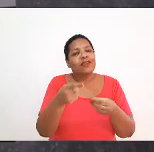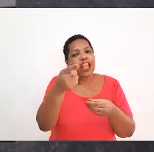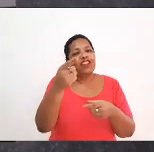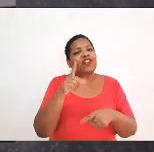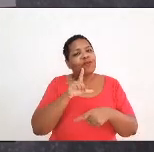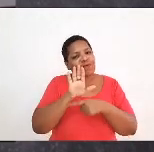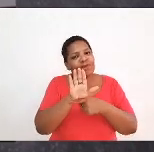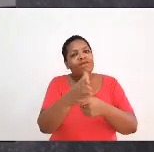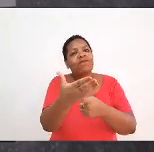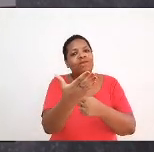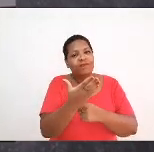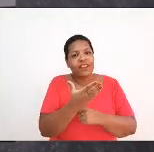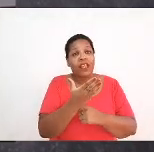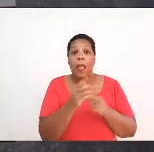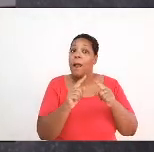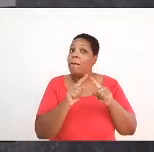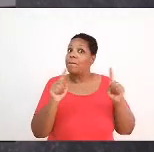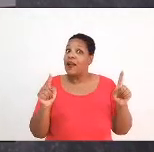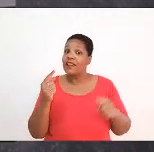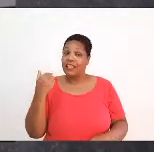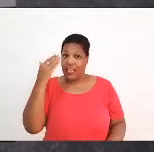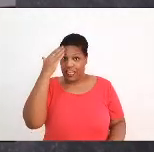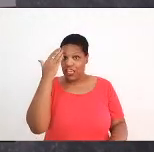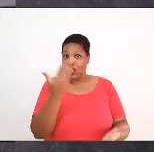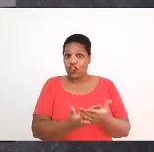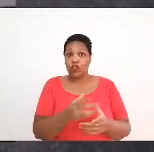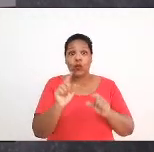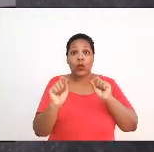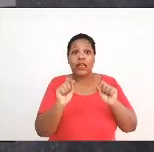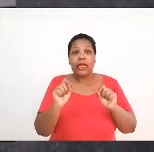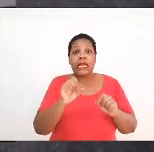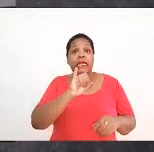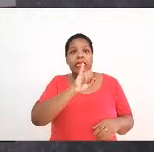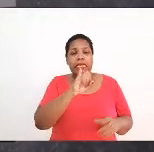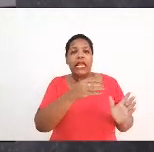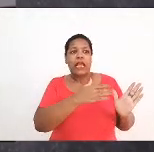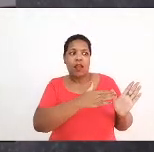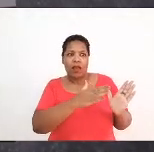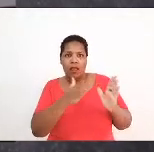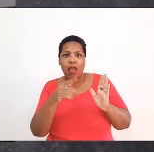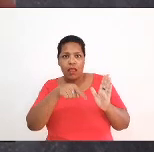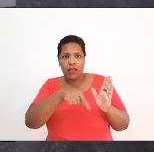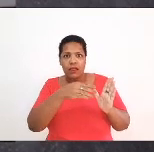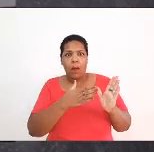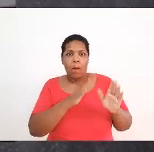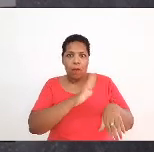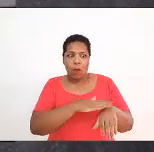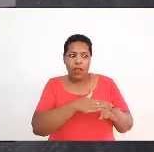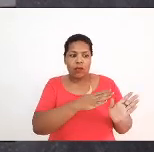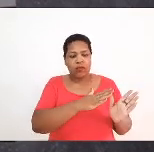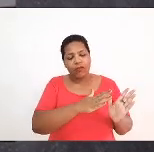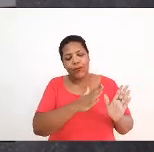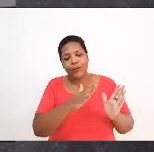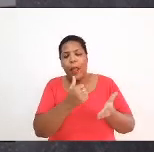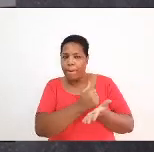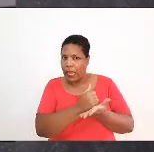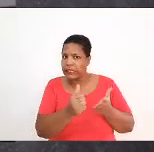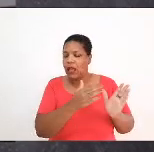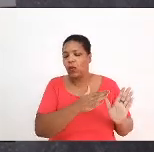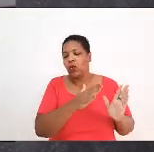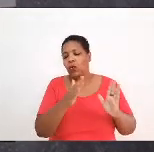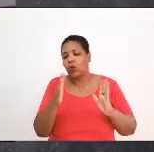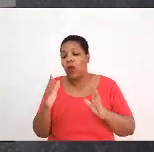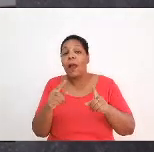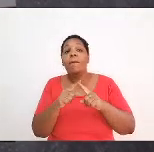acreditamos que para passar por esse momento e para passar bem tudo que é